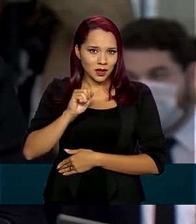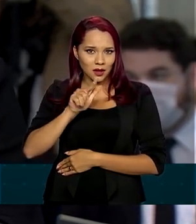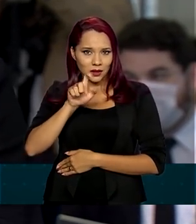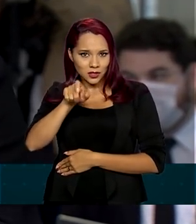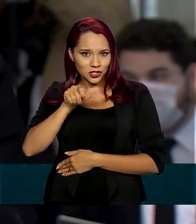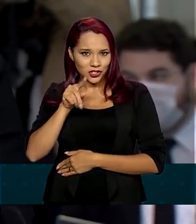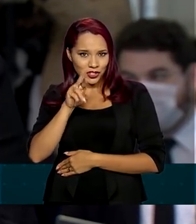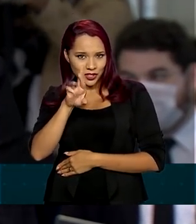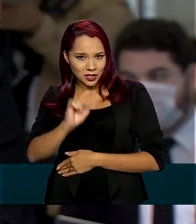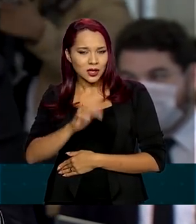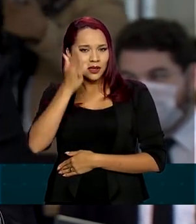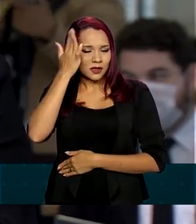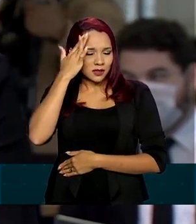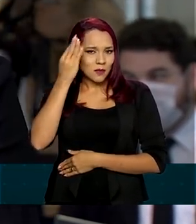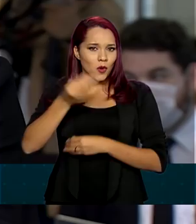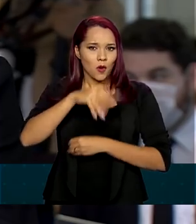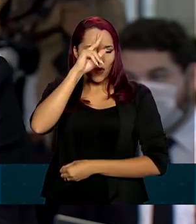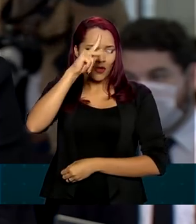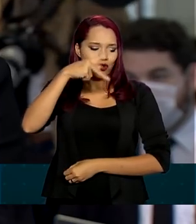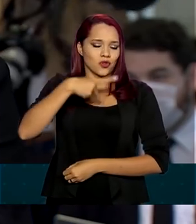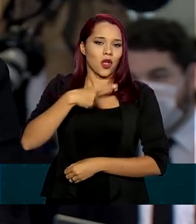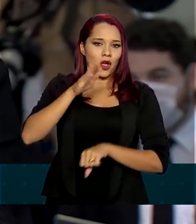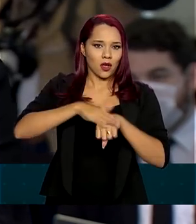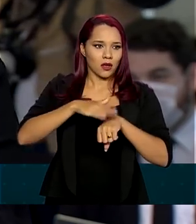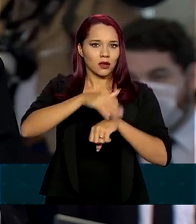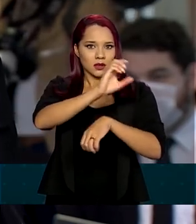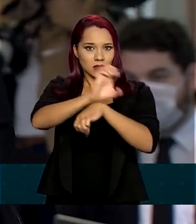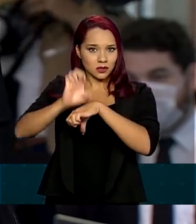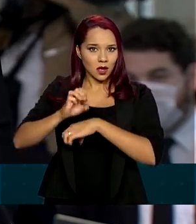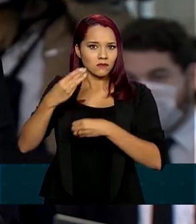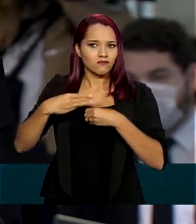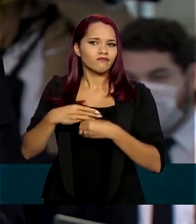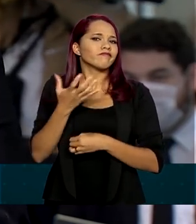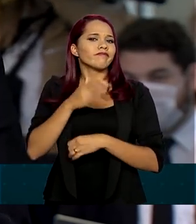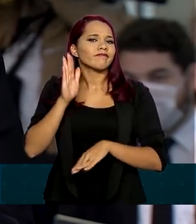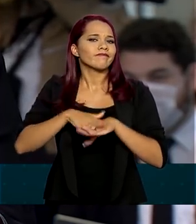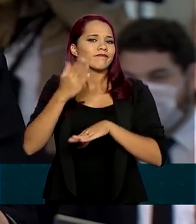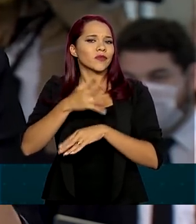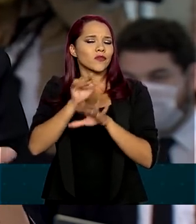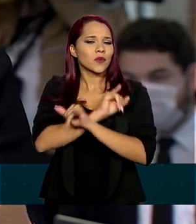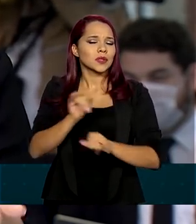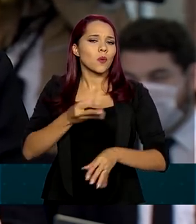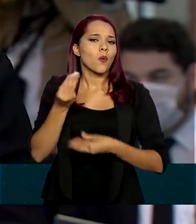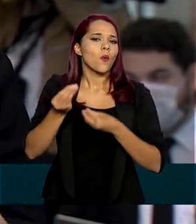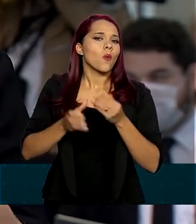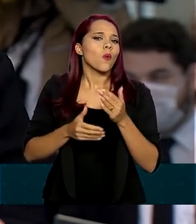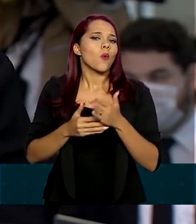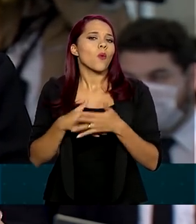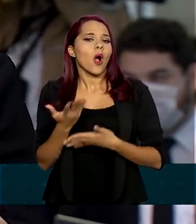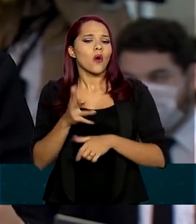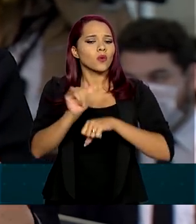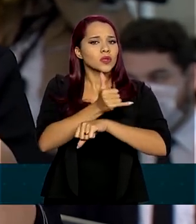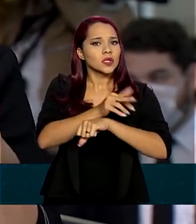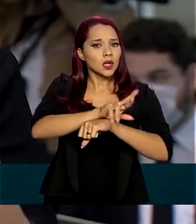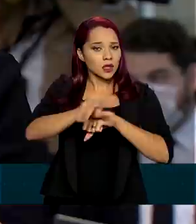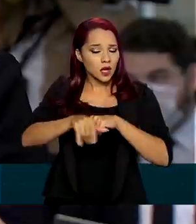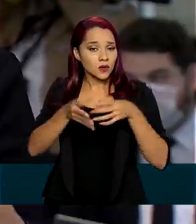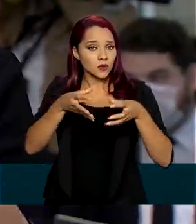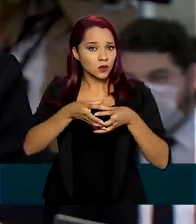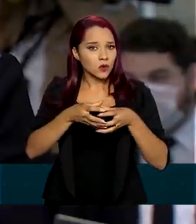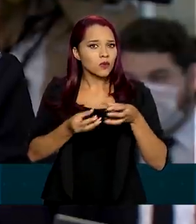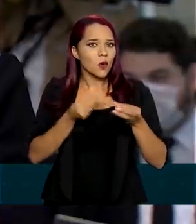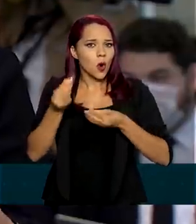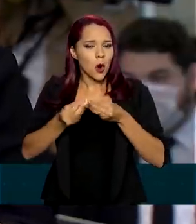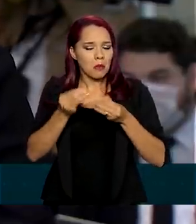reconhece a autoridade dos estados e municípios. Nós queríamos um pouco mais de informação sobre as ações possíveis desse grupo e como que elas não